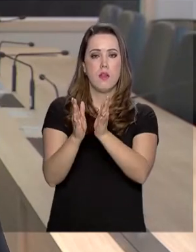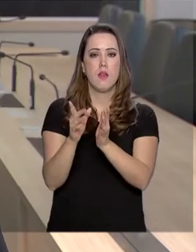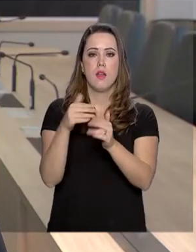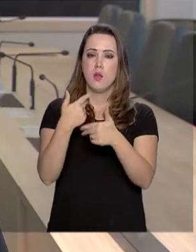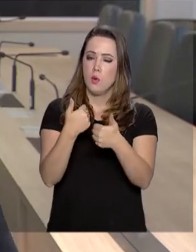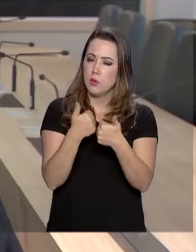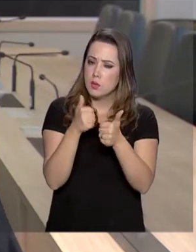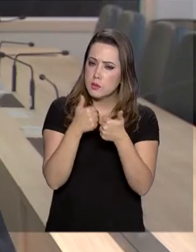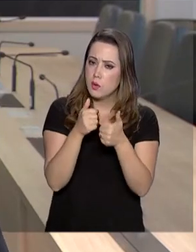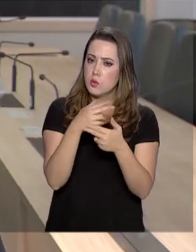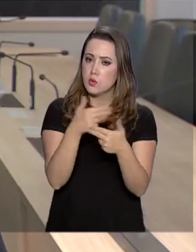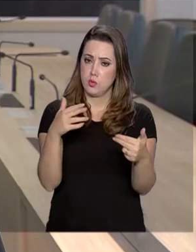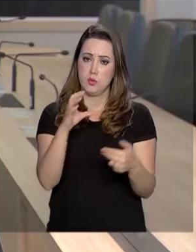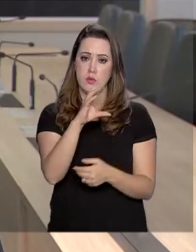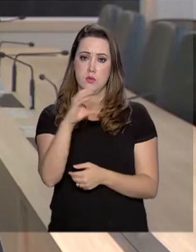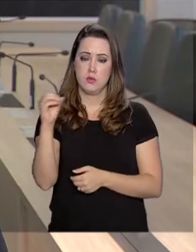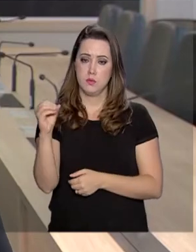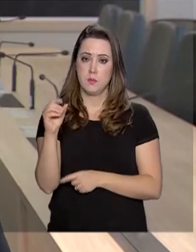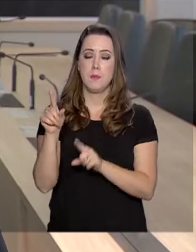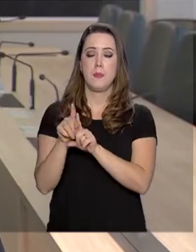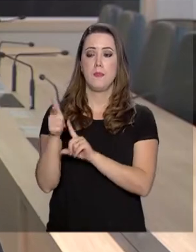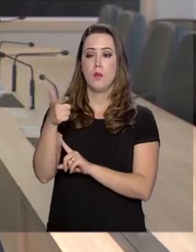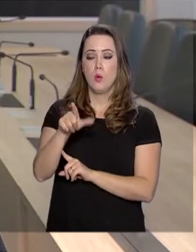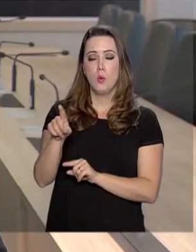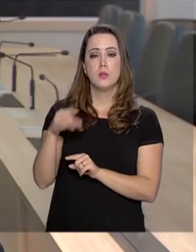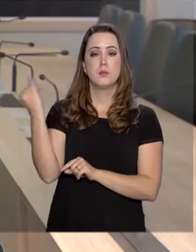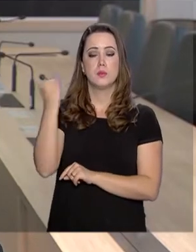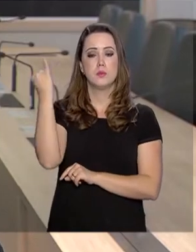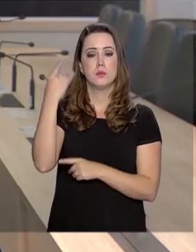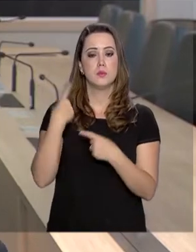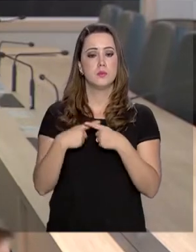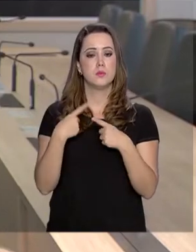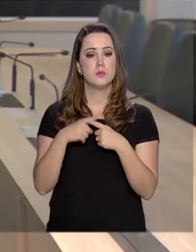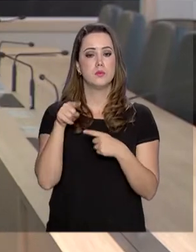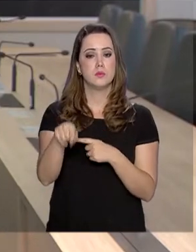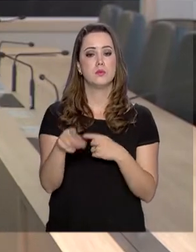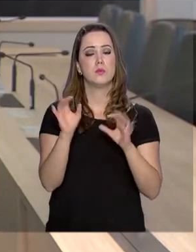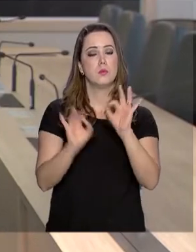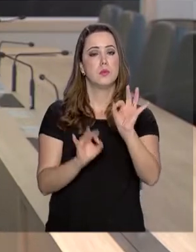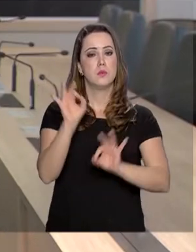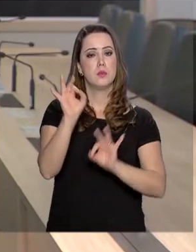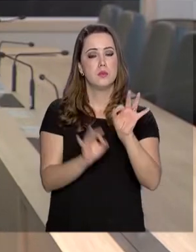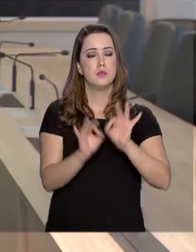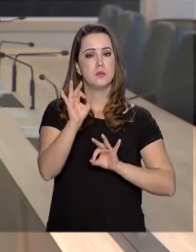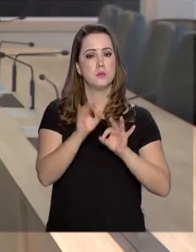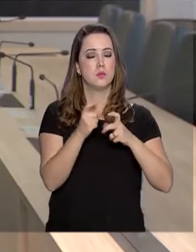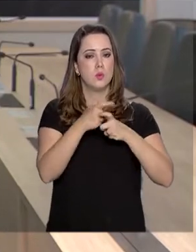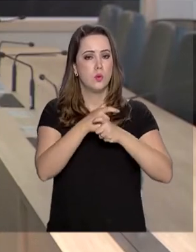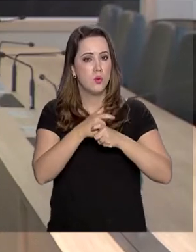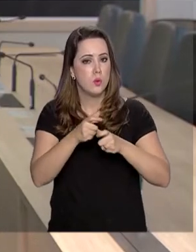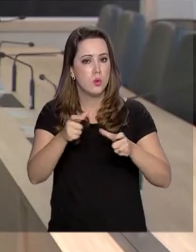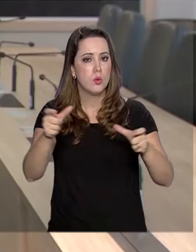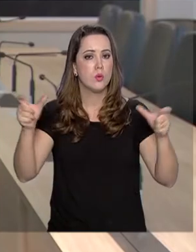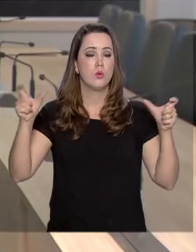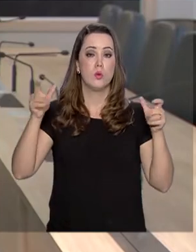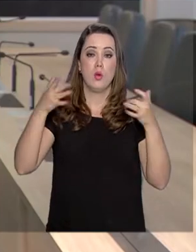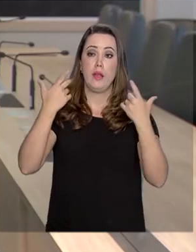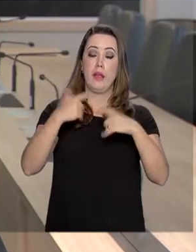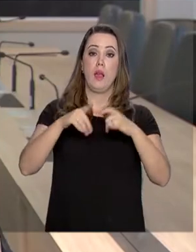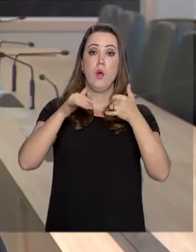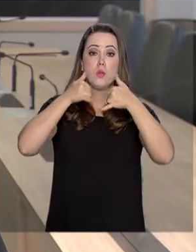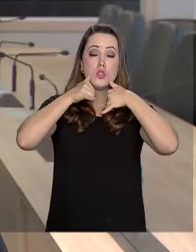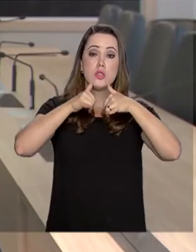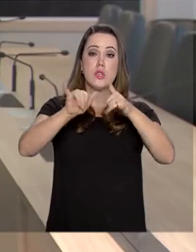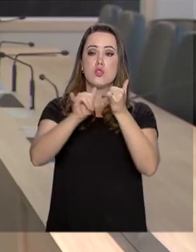em relação ao Porto Açú, também é um terminal considerado estratégico, porque ele está sendo preparado para ser o maior complexo termoelétrico do